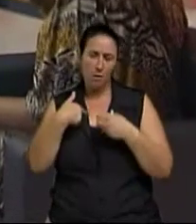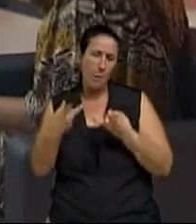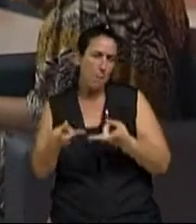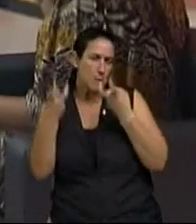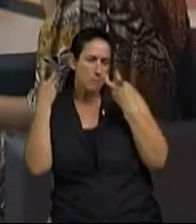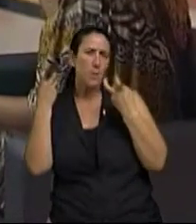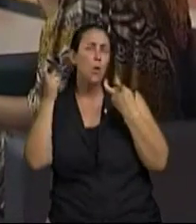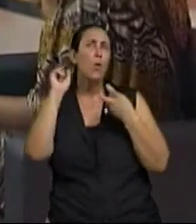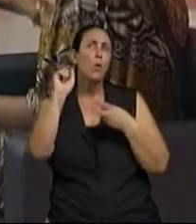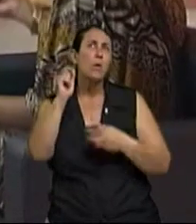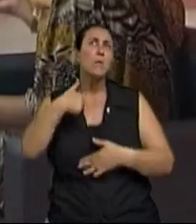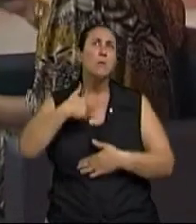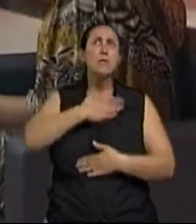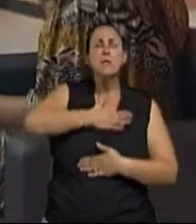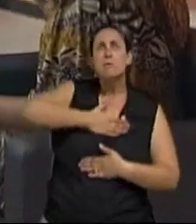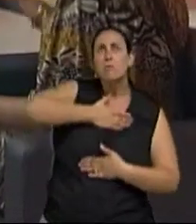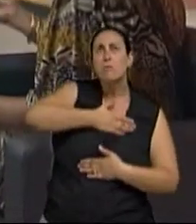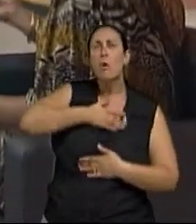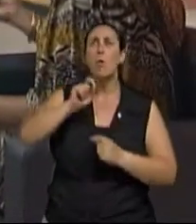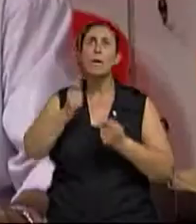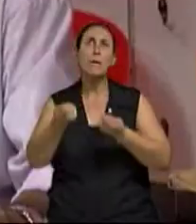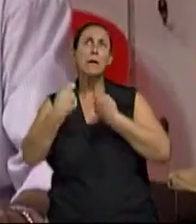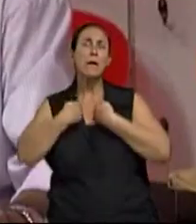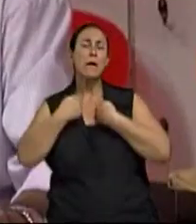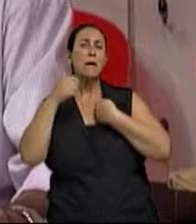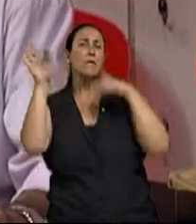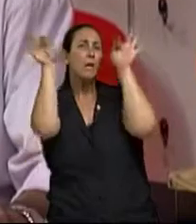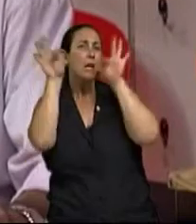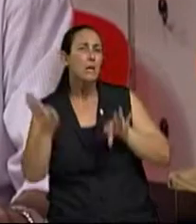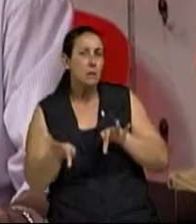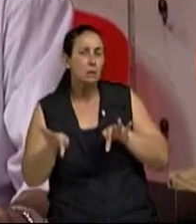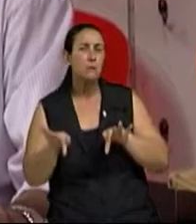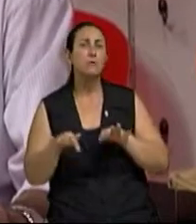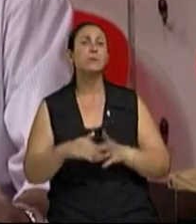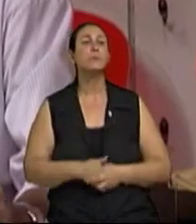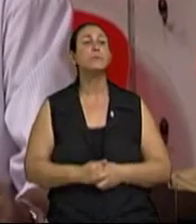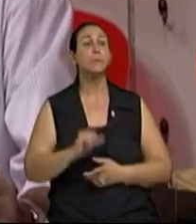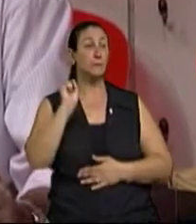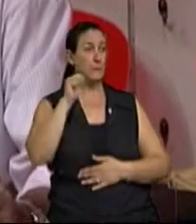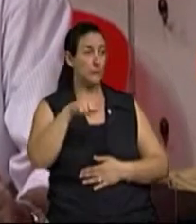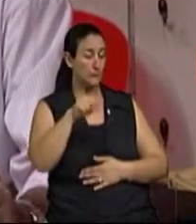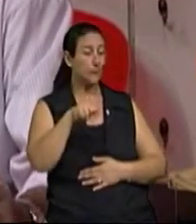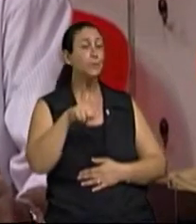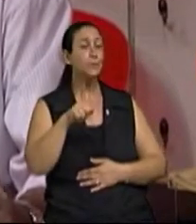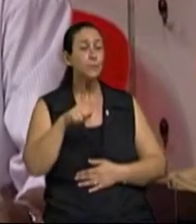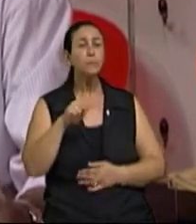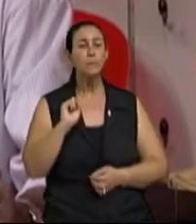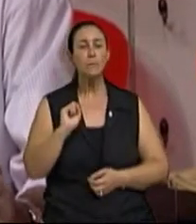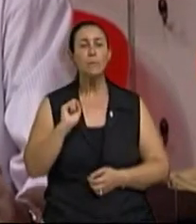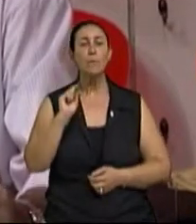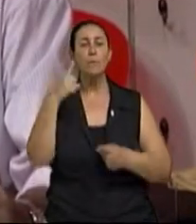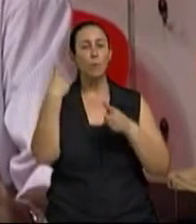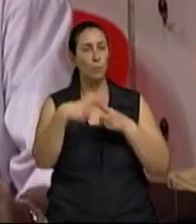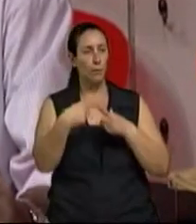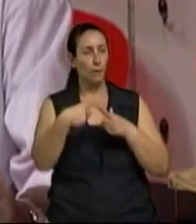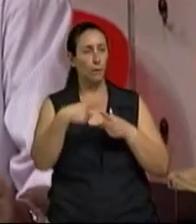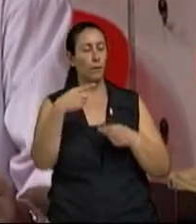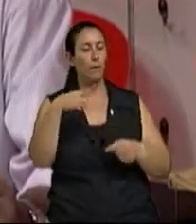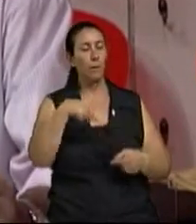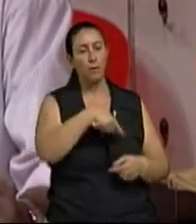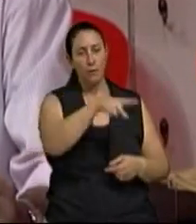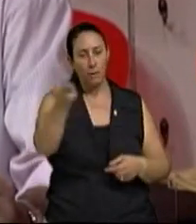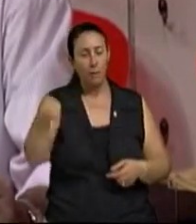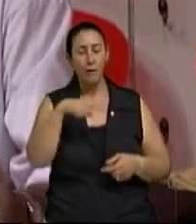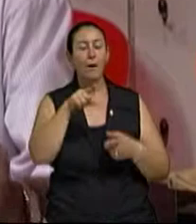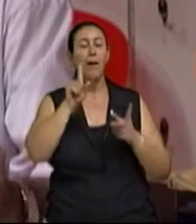para mim satisfaz mais e me faz mais plena? Sim, porque a espiritualidade, ela é uma entrega para